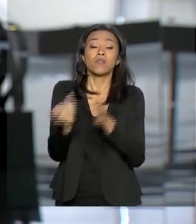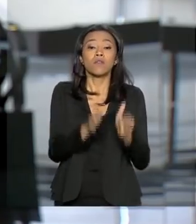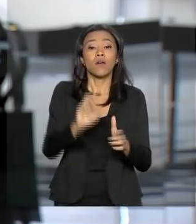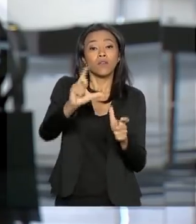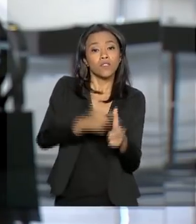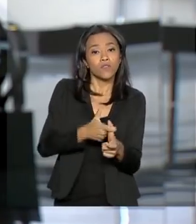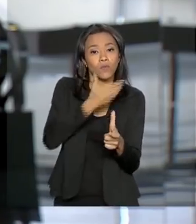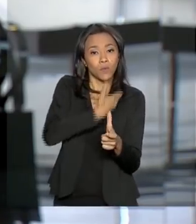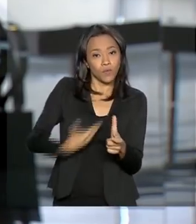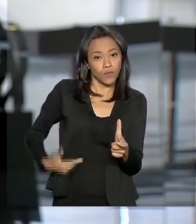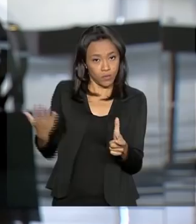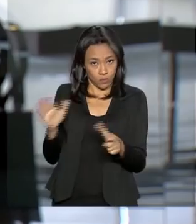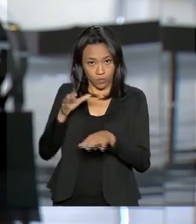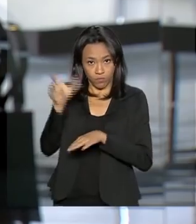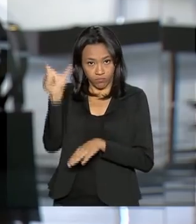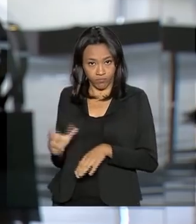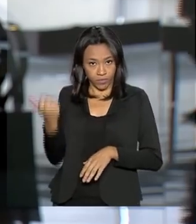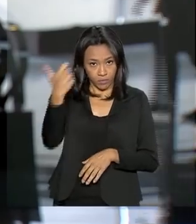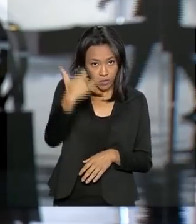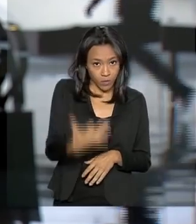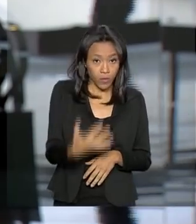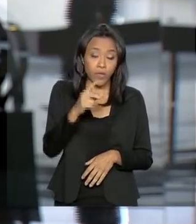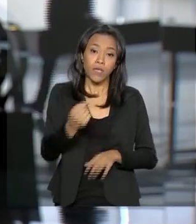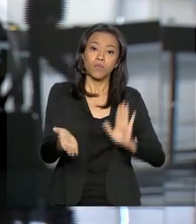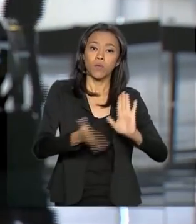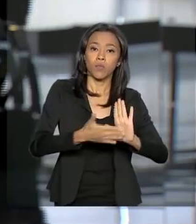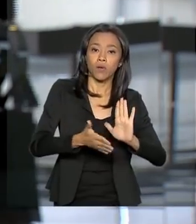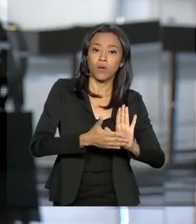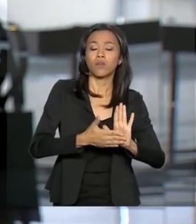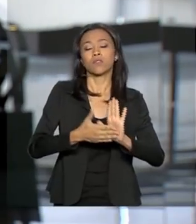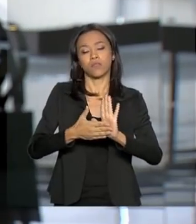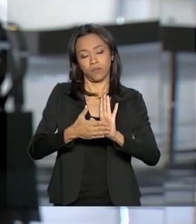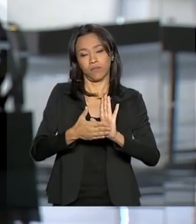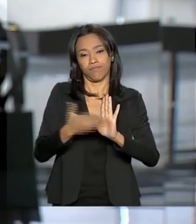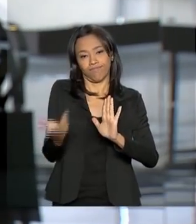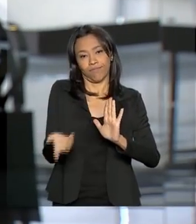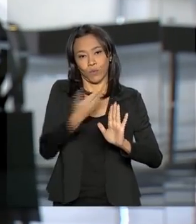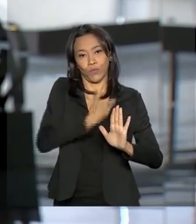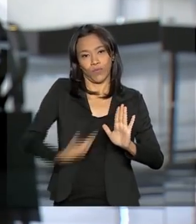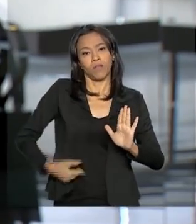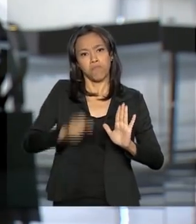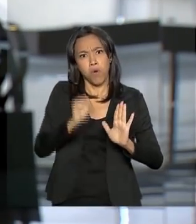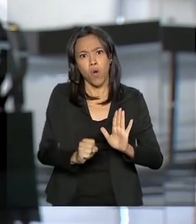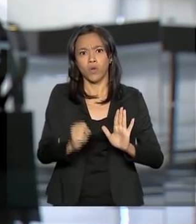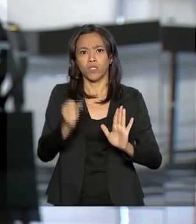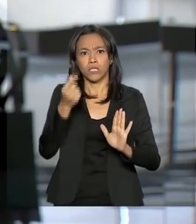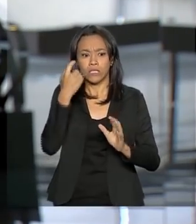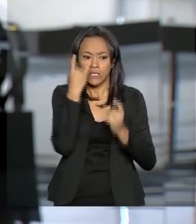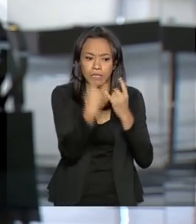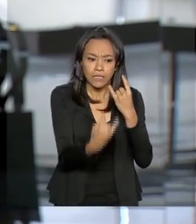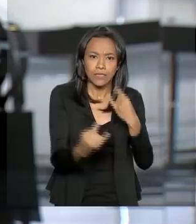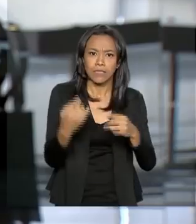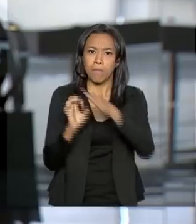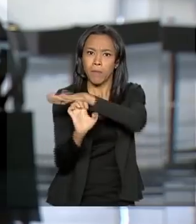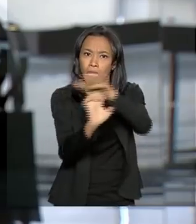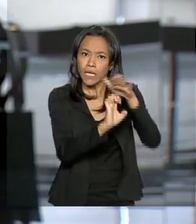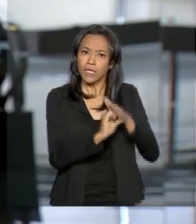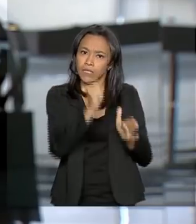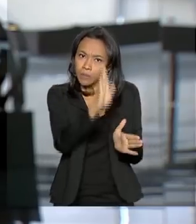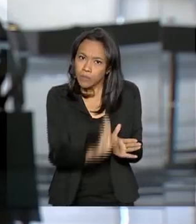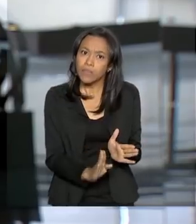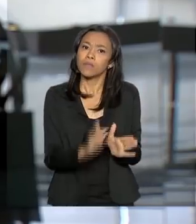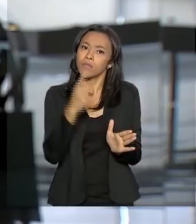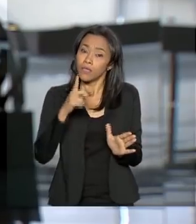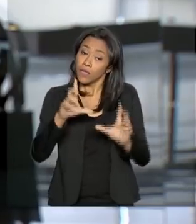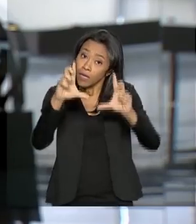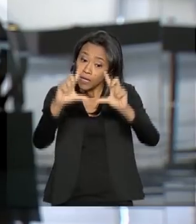pública, Luiz Felipe Vital, as reformas propostas pelo governo podem atrair investimentos ao Brasil e reduzir